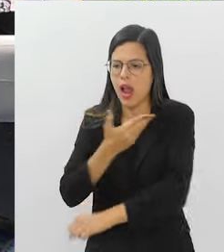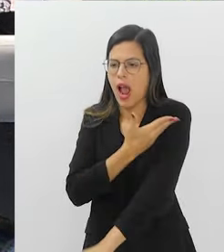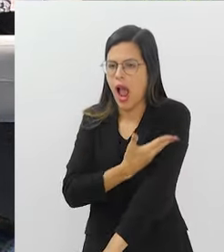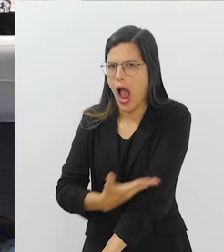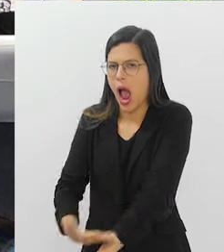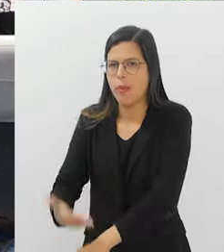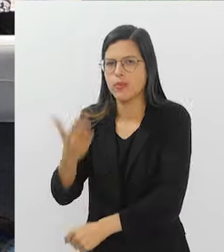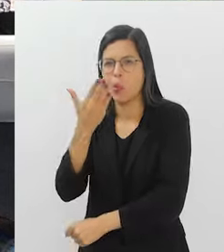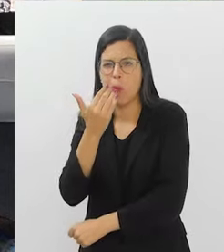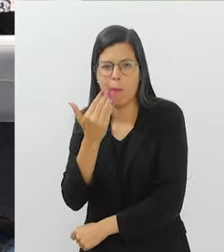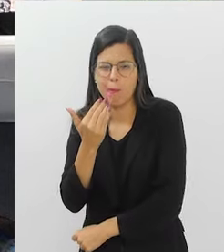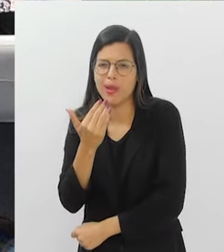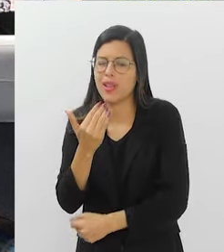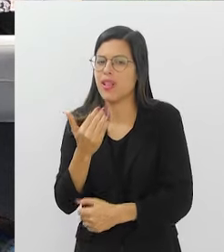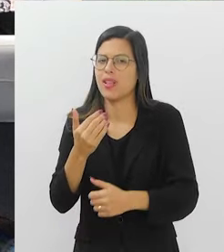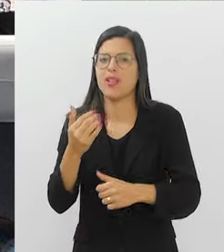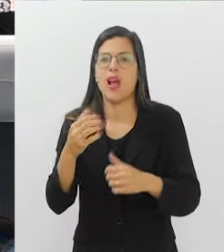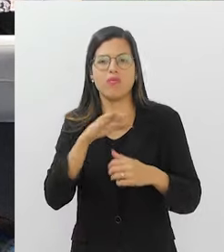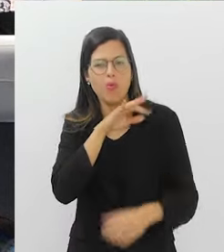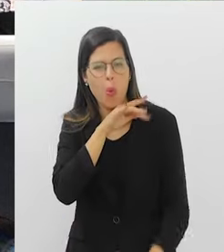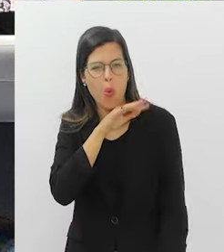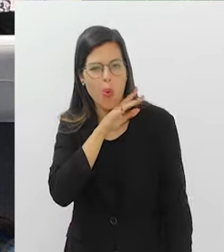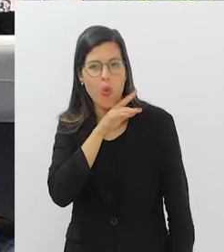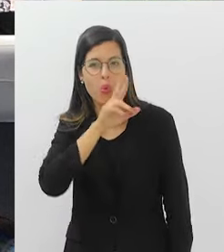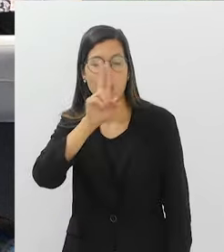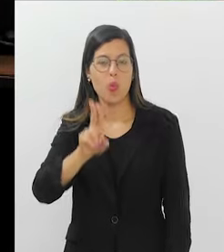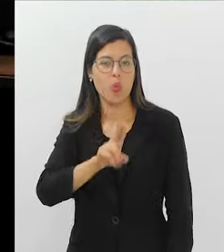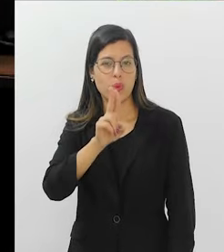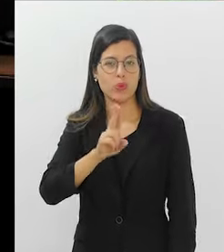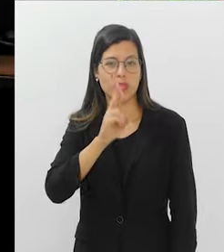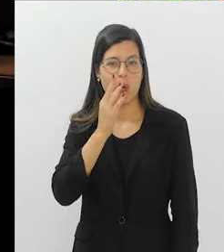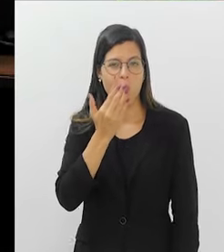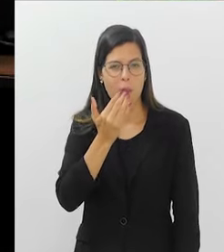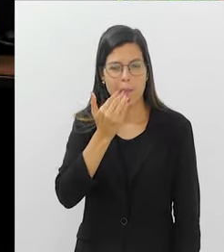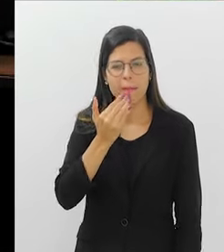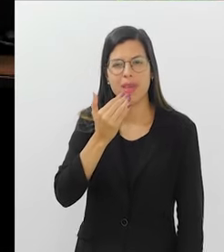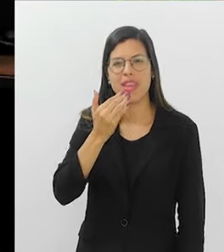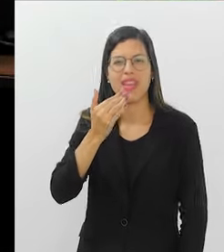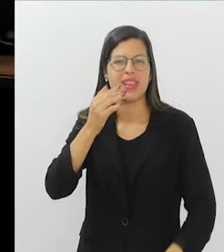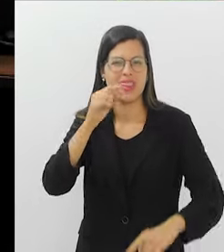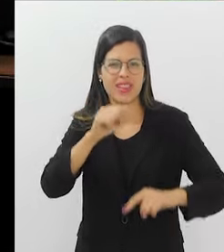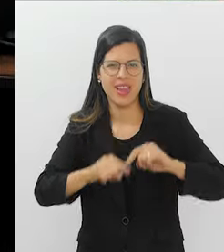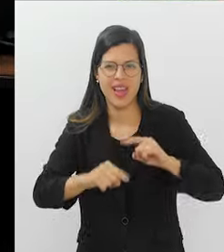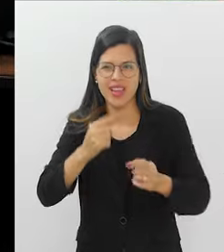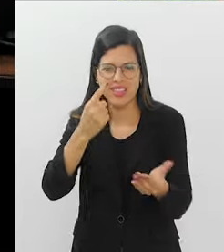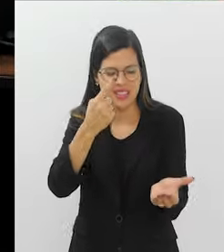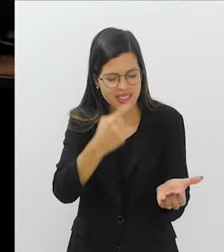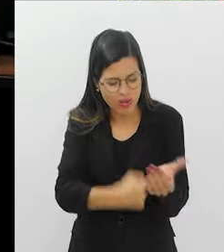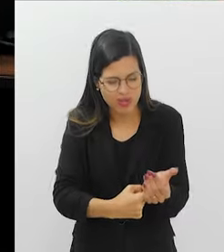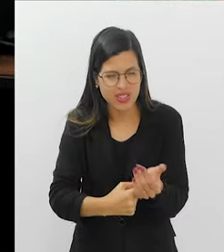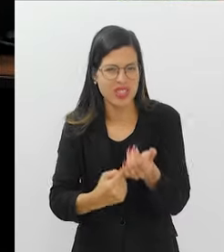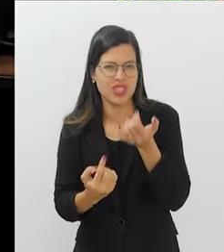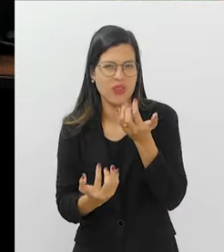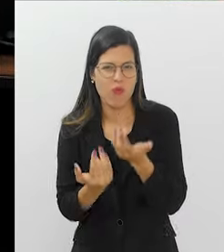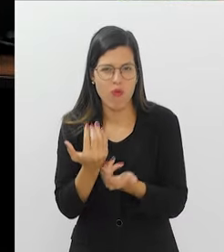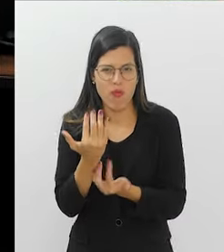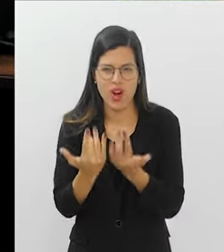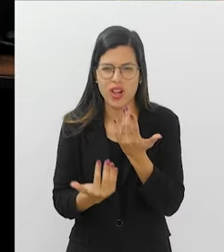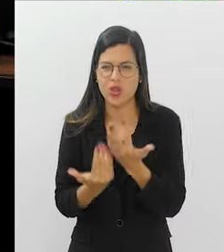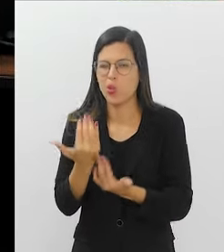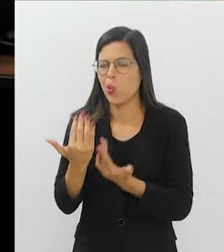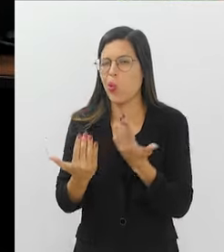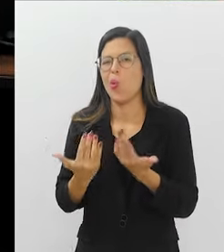péssimos, né? E dentro dele está o uso de alimentos ultraprocessados, Muita